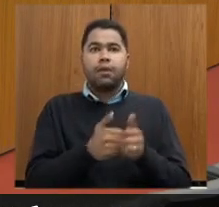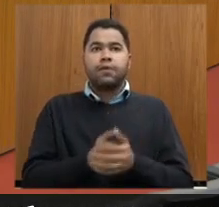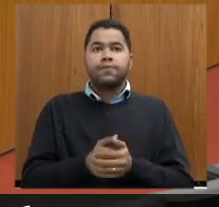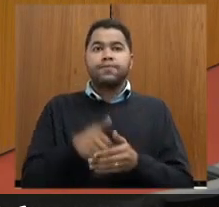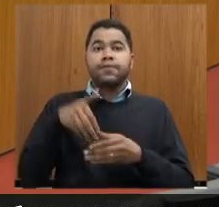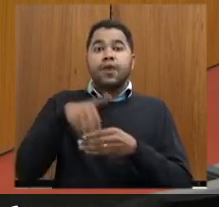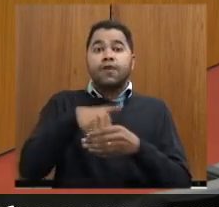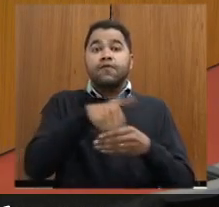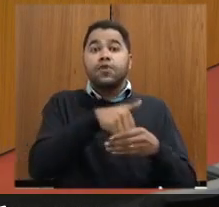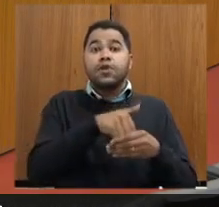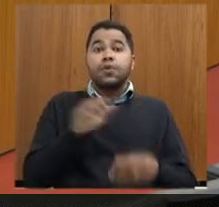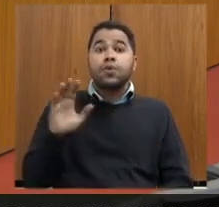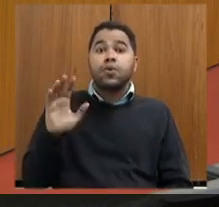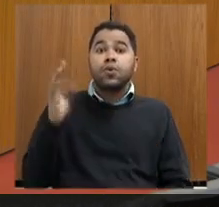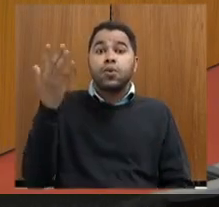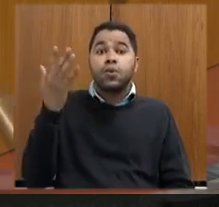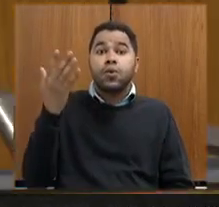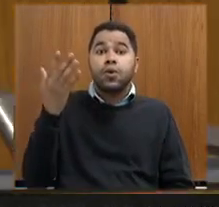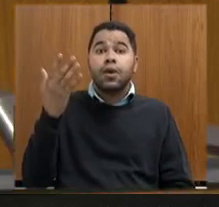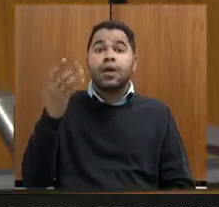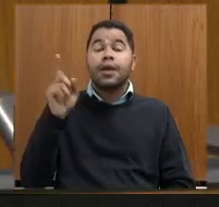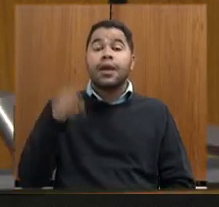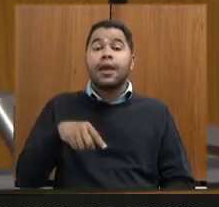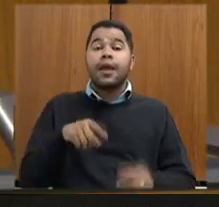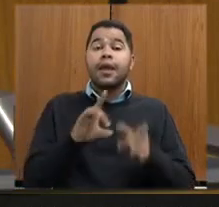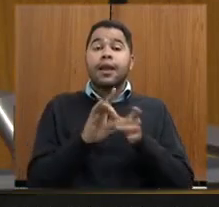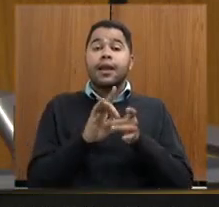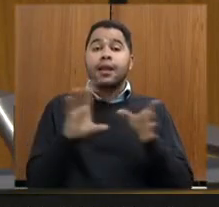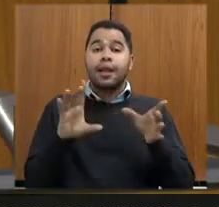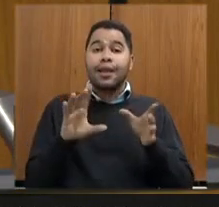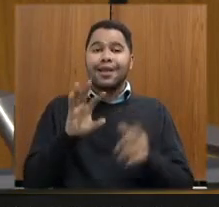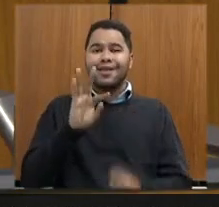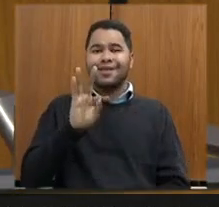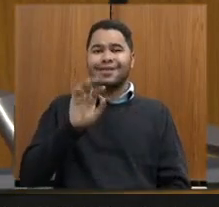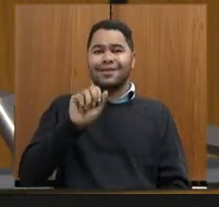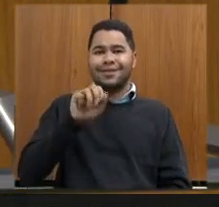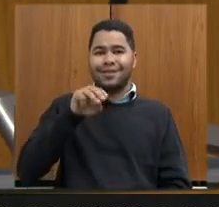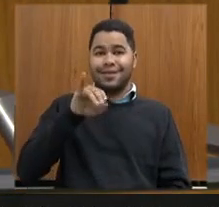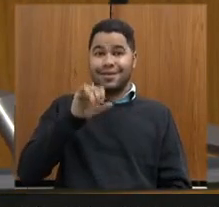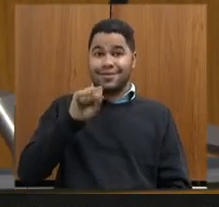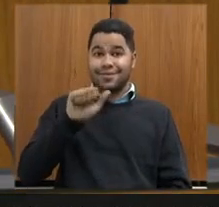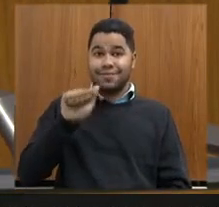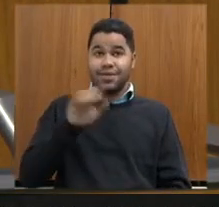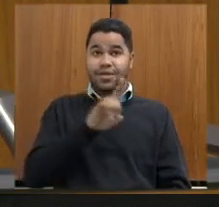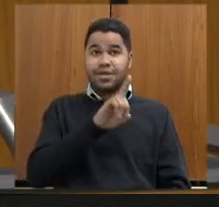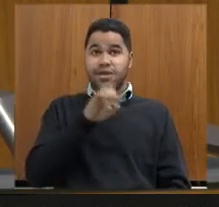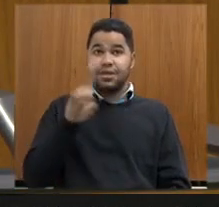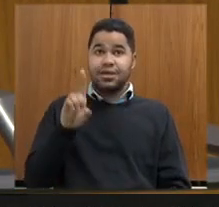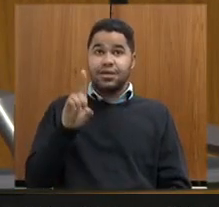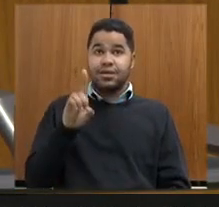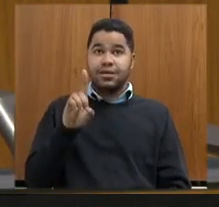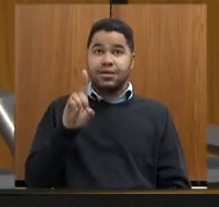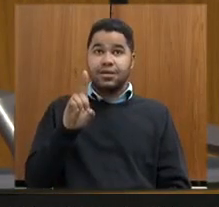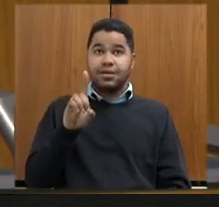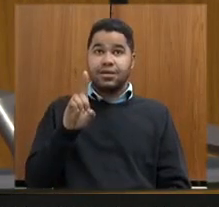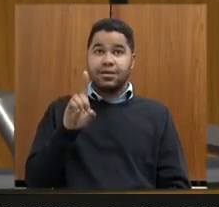a votação aconteceu do licenciamento de instalação da Tamisa no dia 30